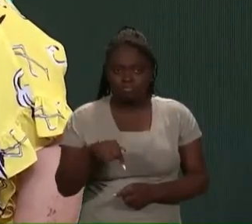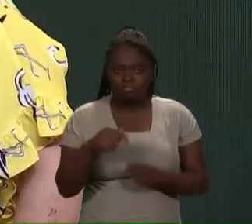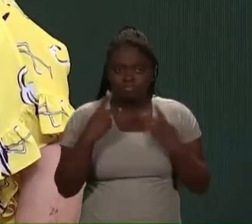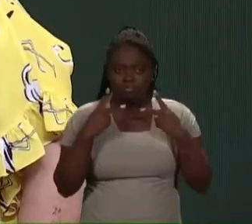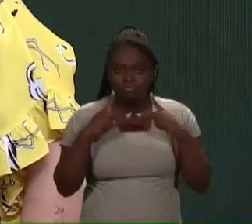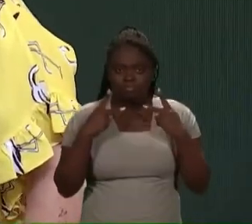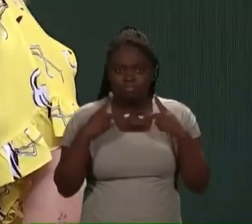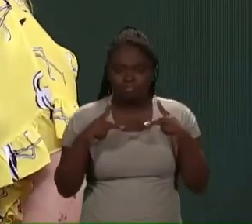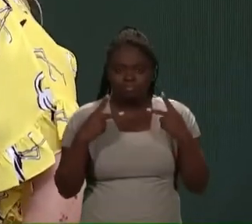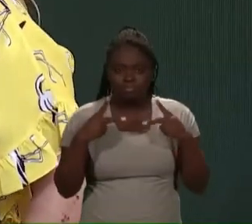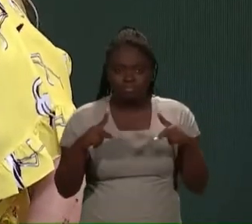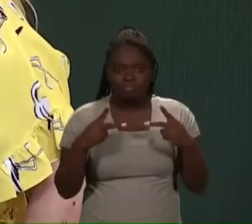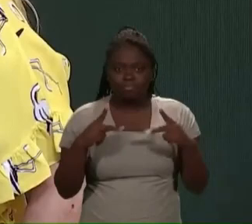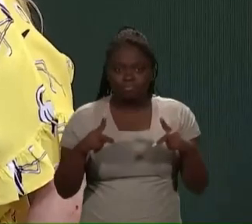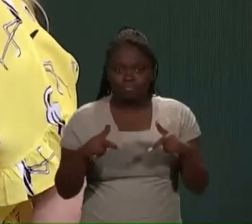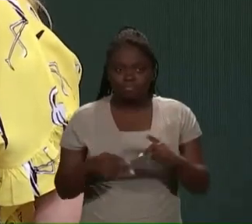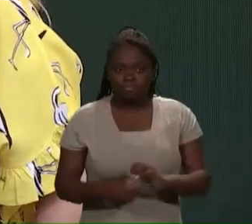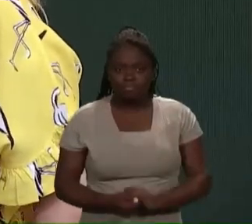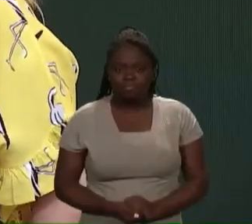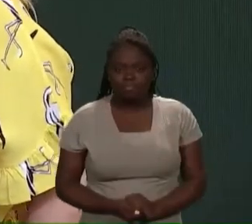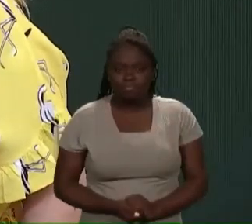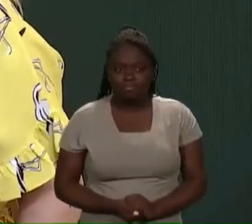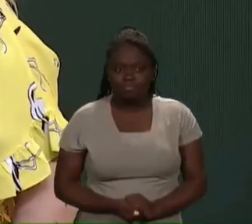Que Deus me dê a graça.